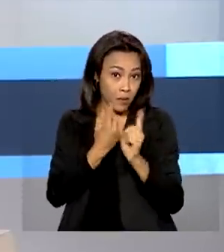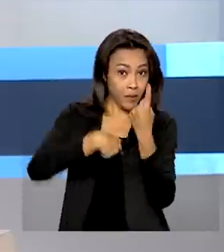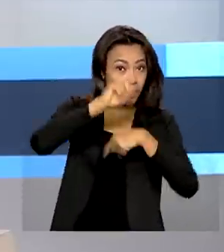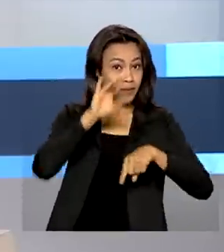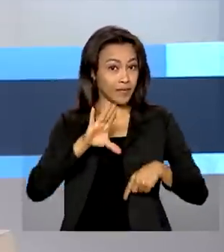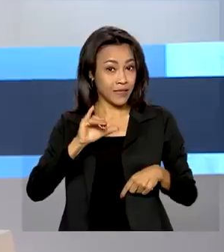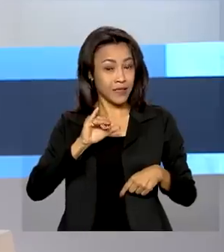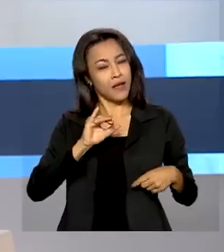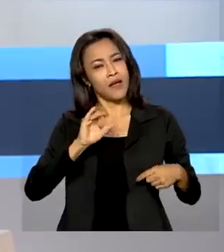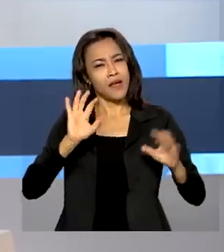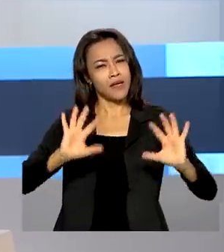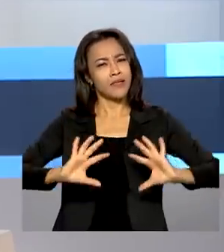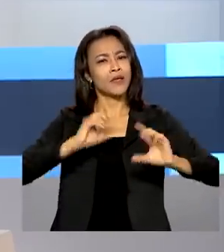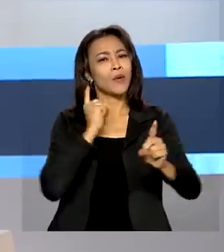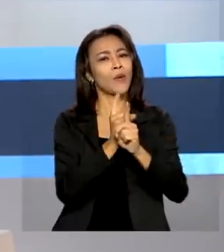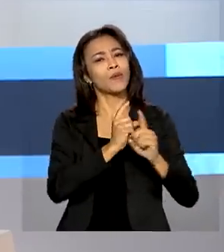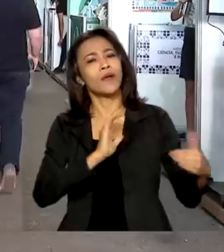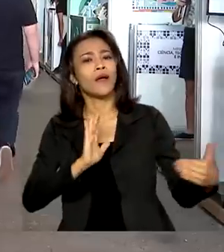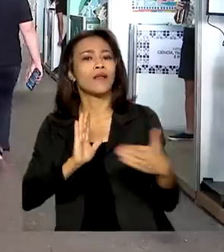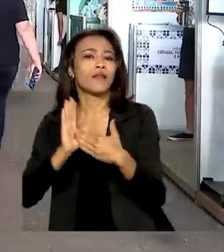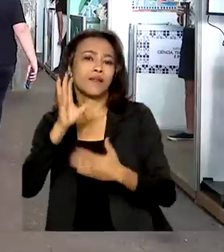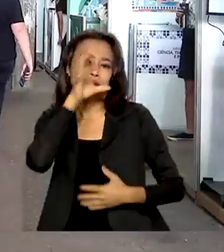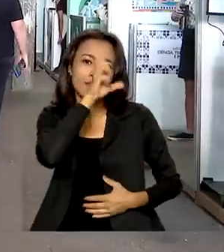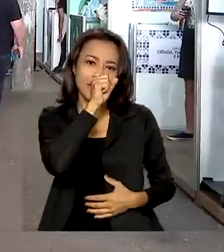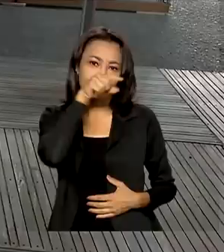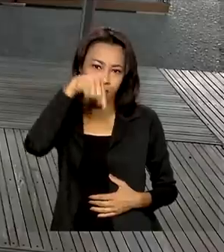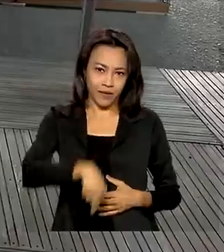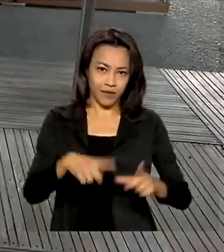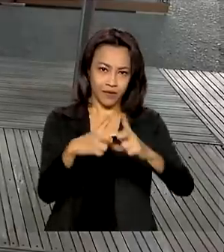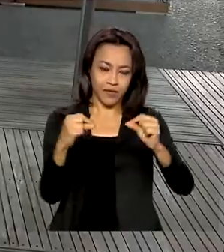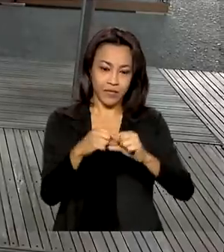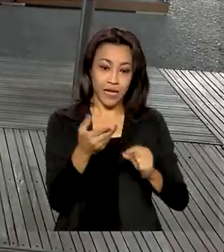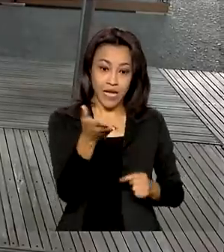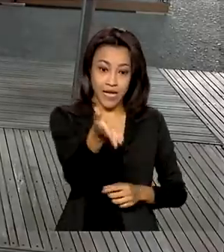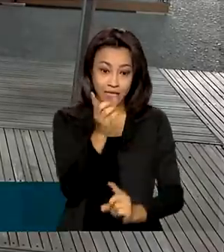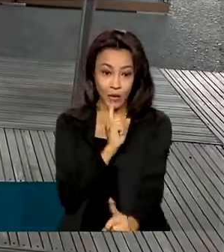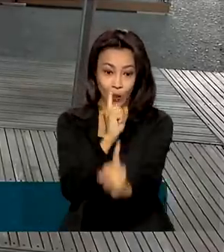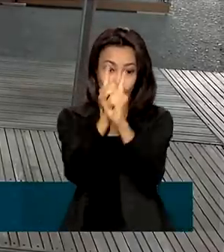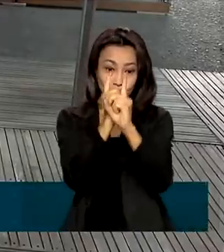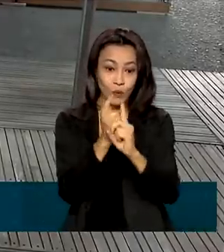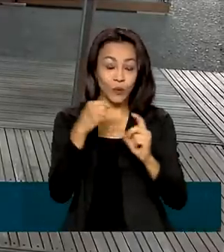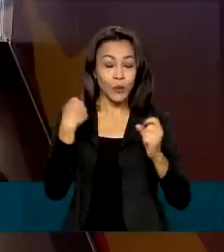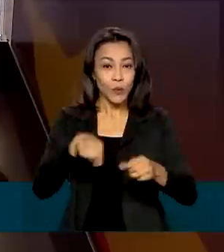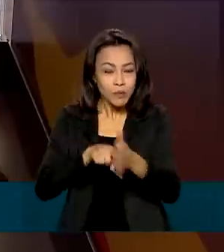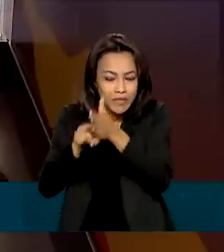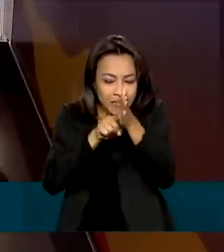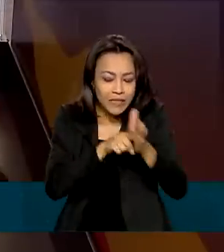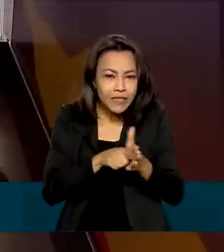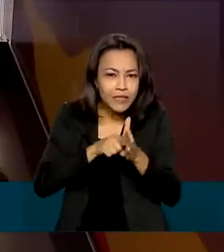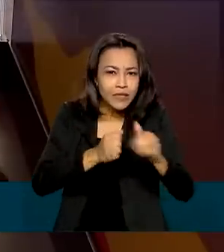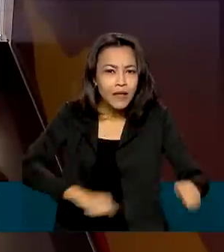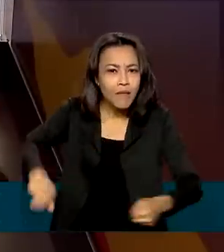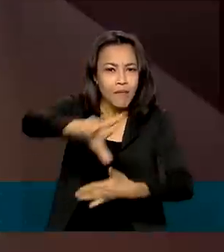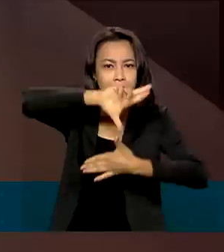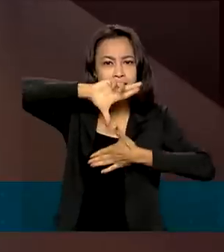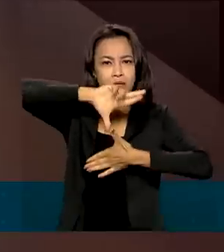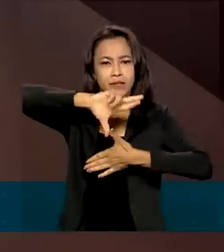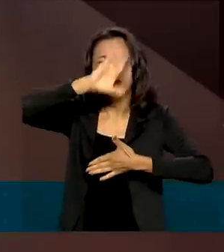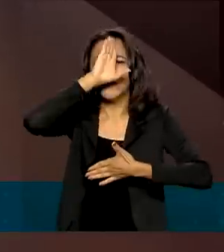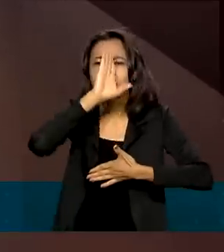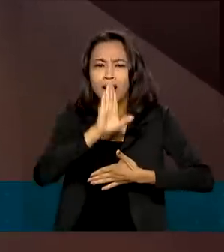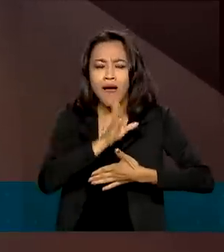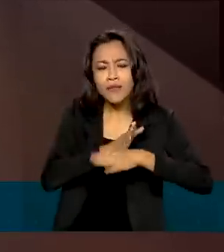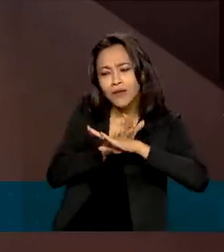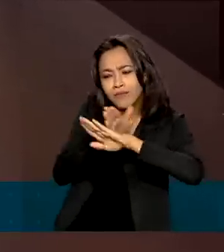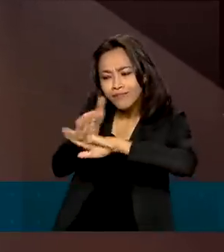segue até sábado aqui em Brasília. O maior evento científico da América Latina reúne várias atrações gratuitas